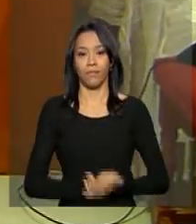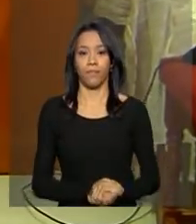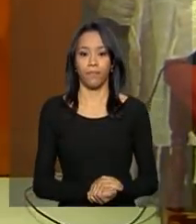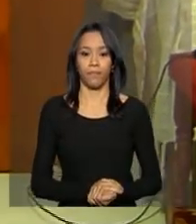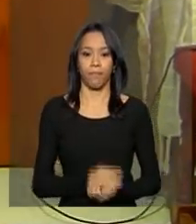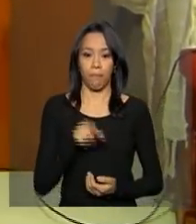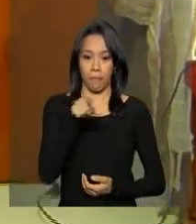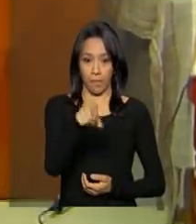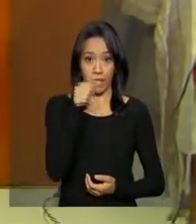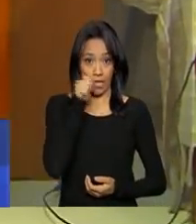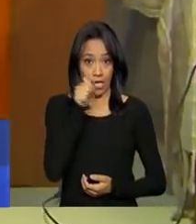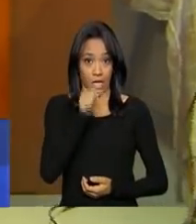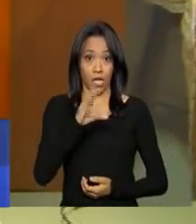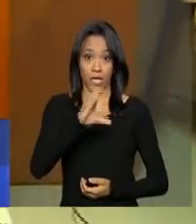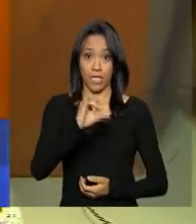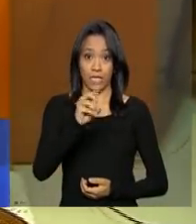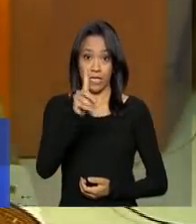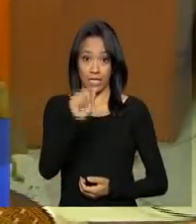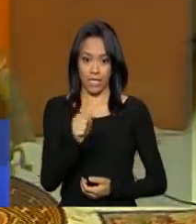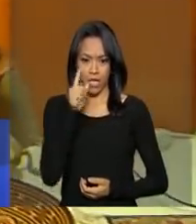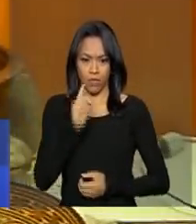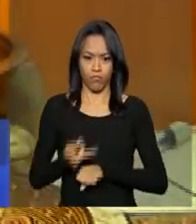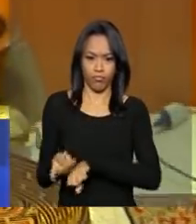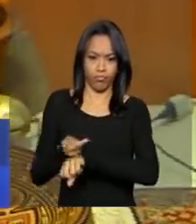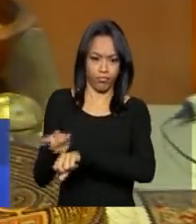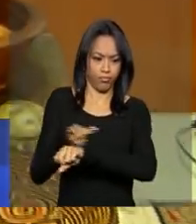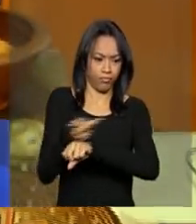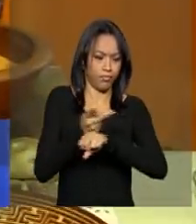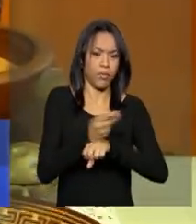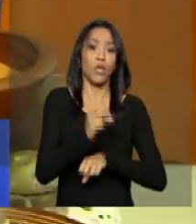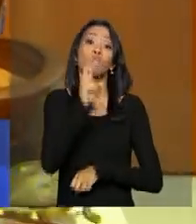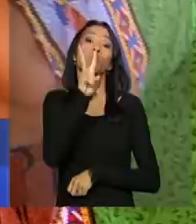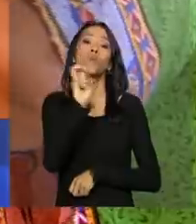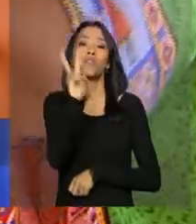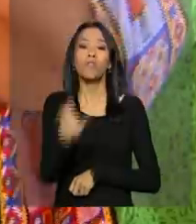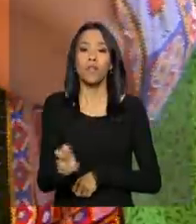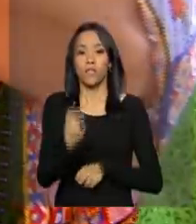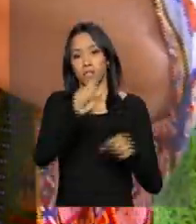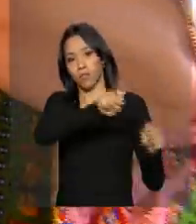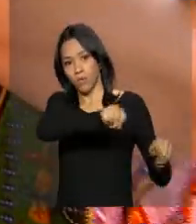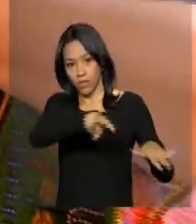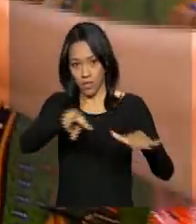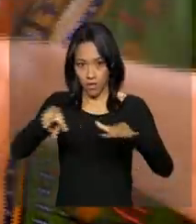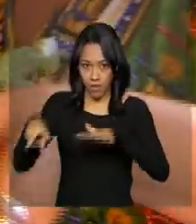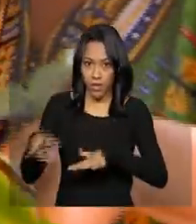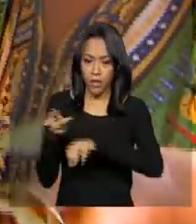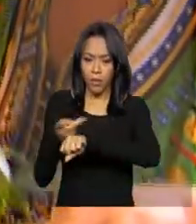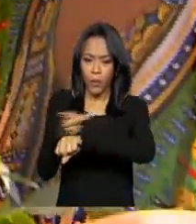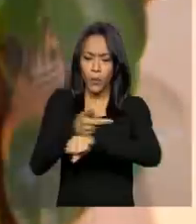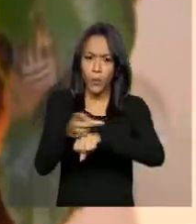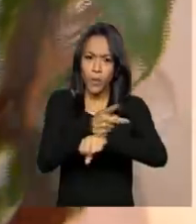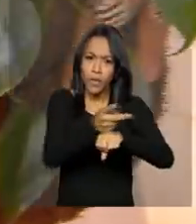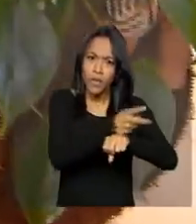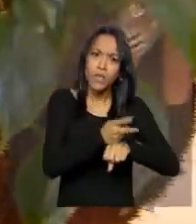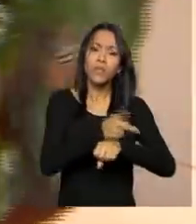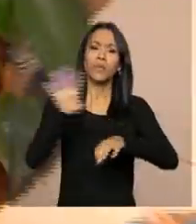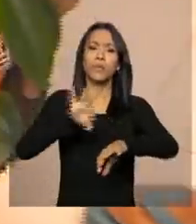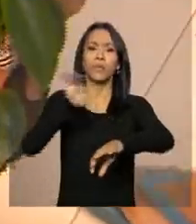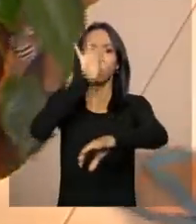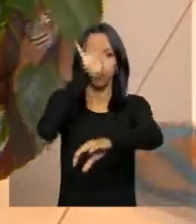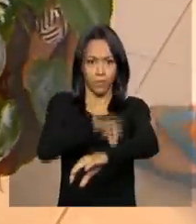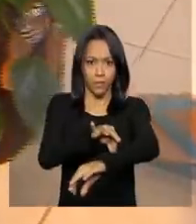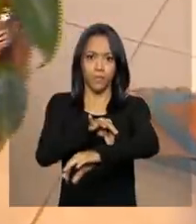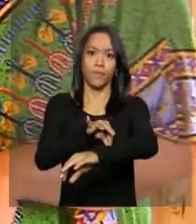A Sida faz uma vistoria completa na casa dela, duas vezes por semana, em busca de focos do mosquito Aedes aegypti.